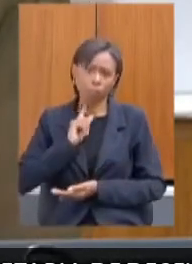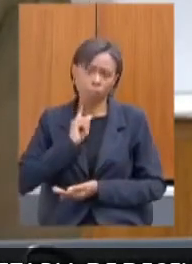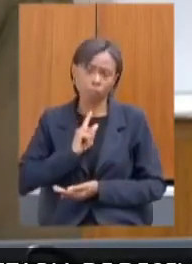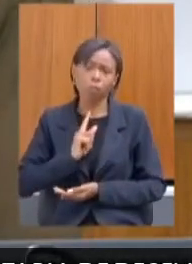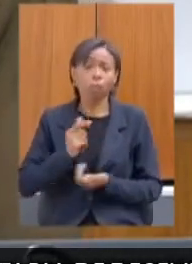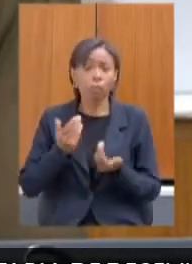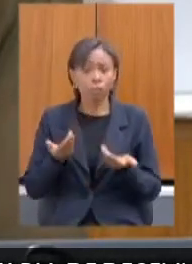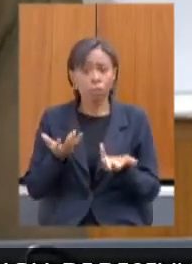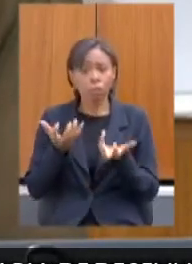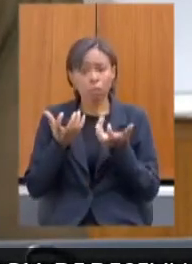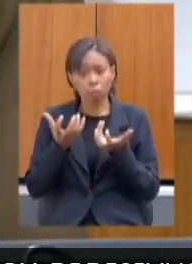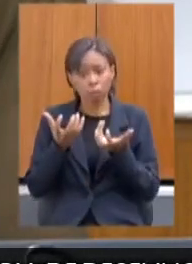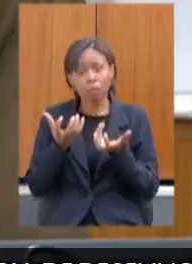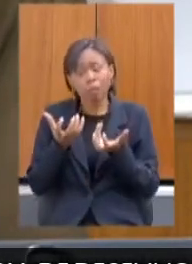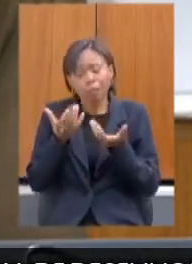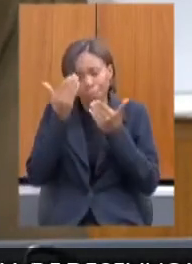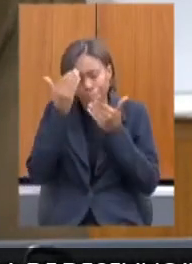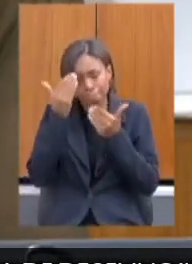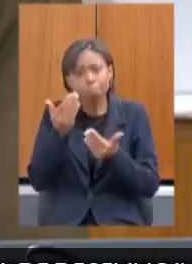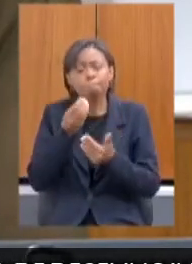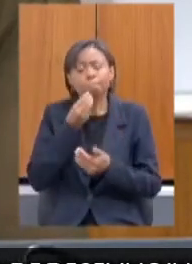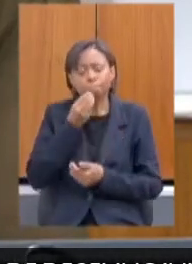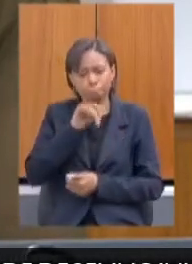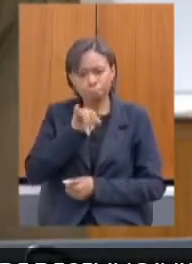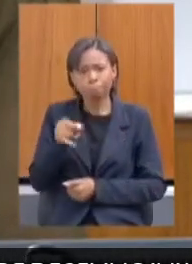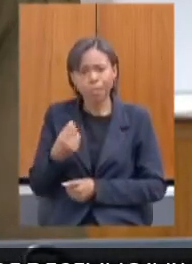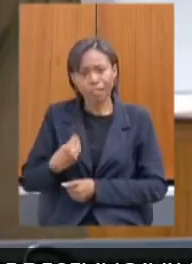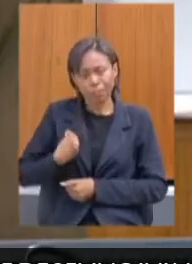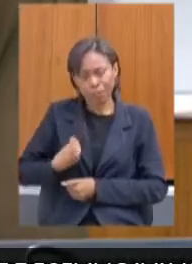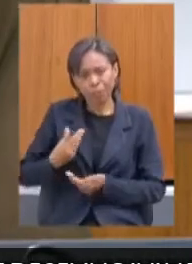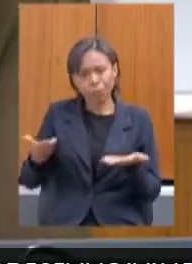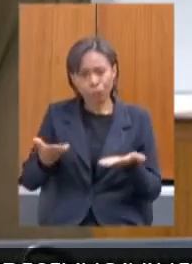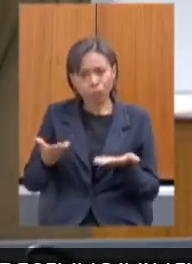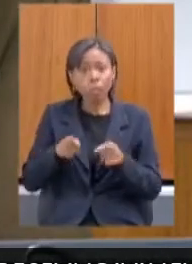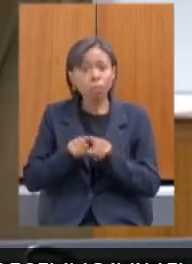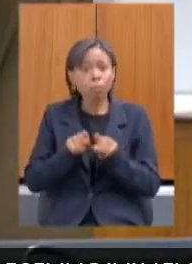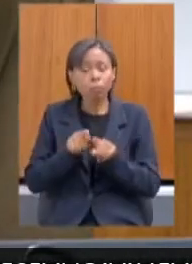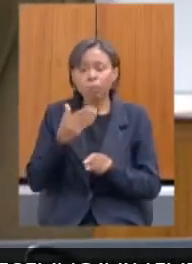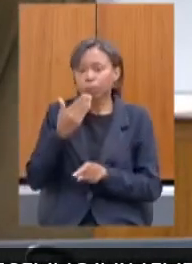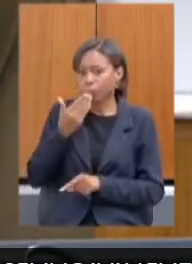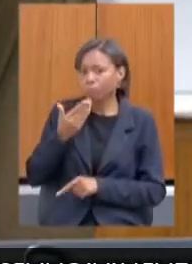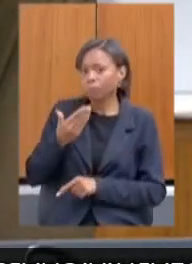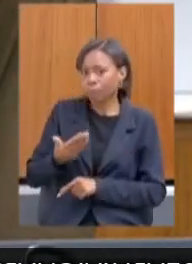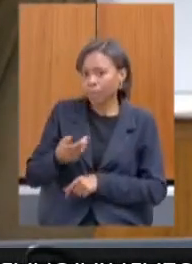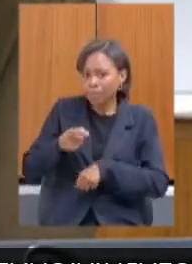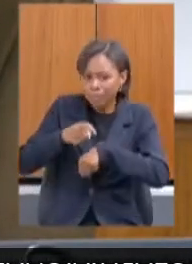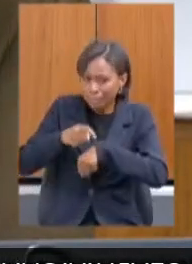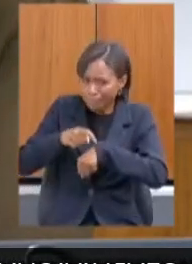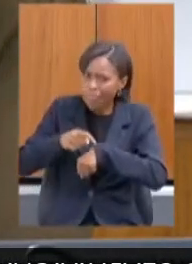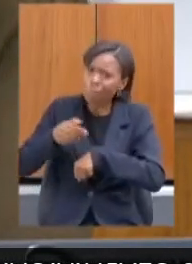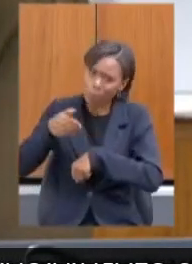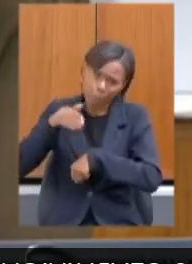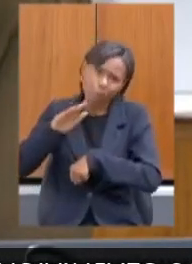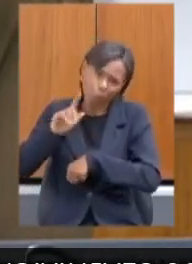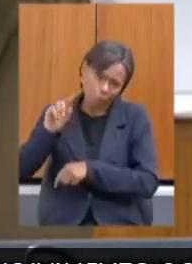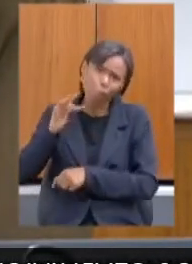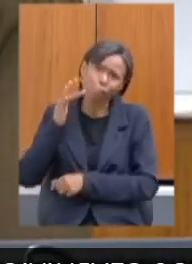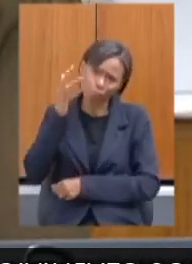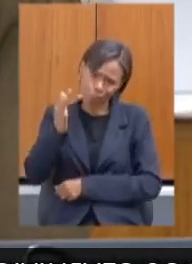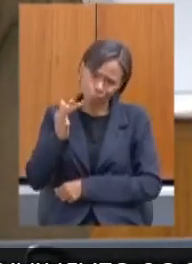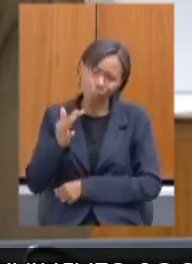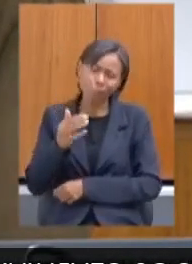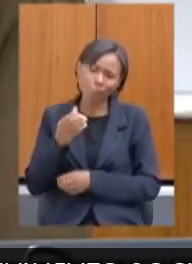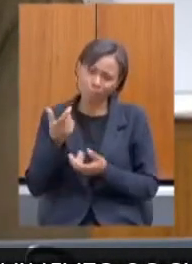Então, eu gosto, por isso que eu agradeço as oportunidades de estar aqui. E só solicito um pouquinho mais de tempo para falar das realizações.